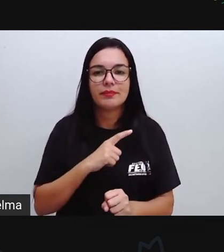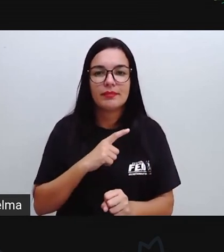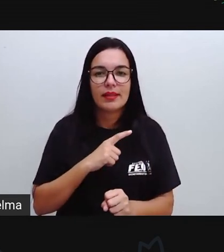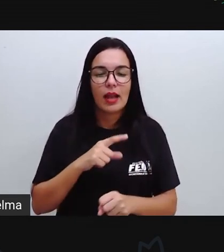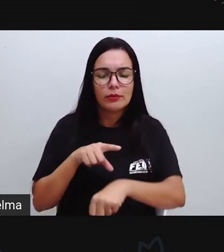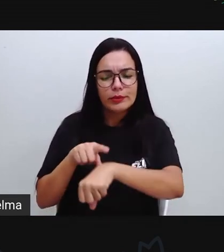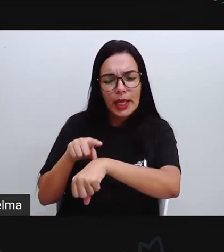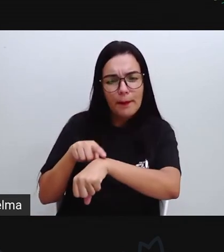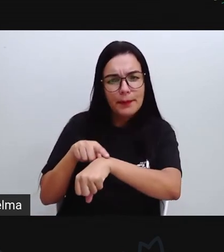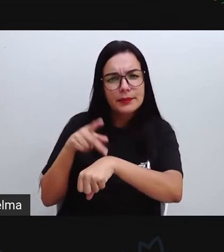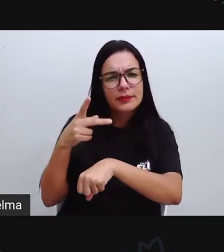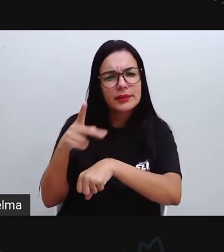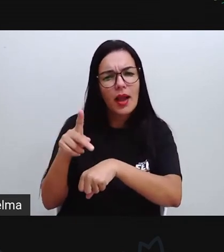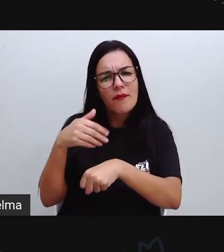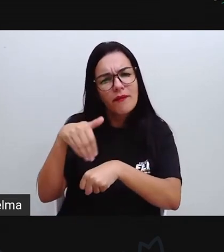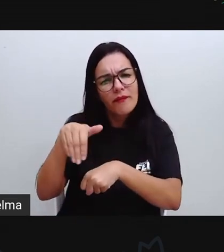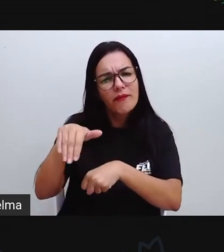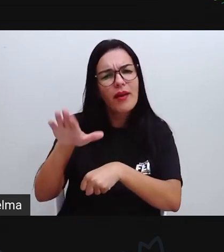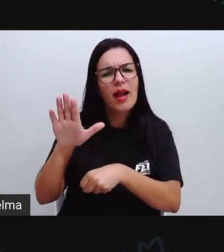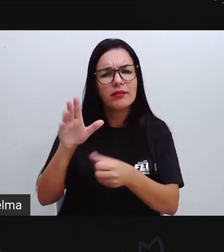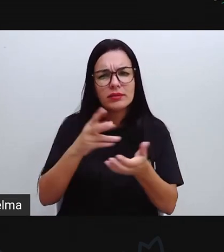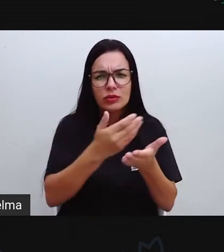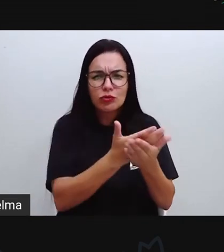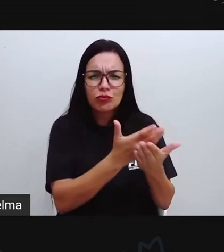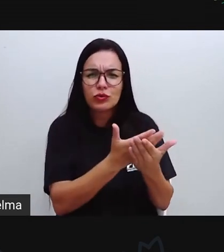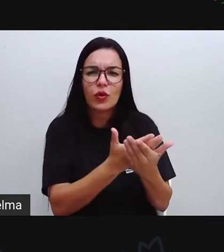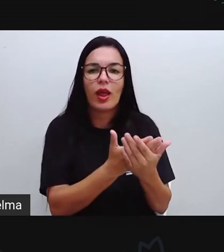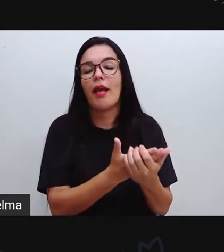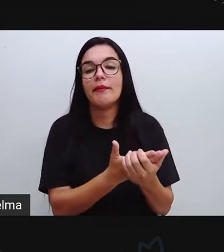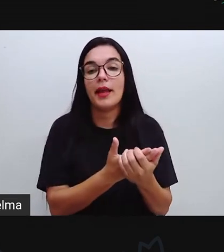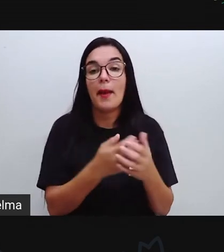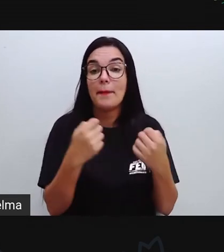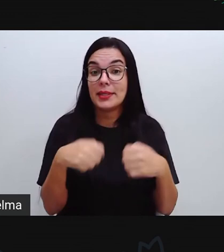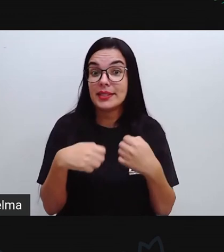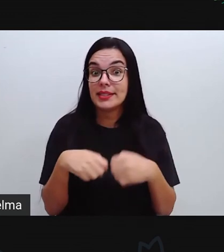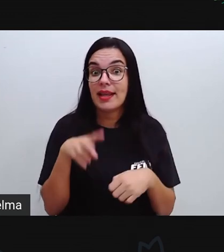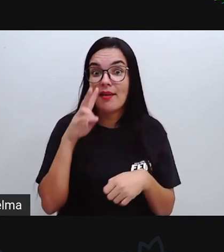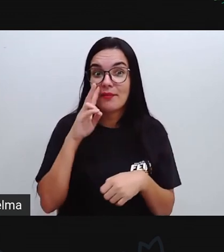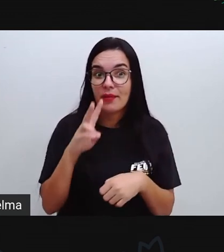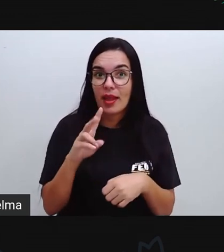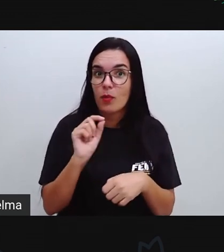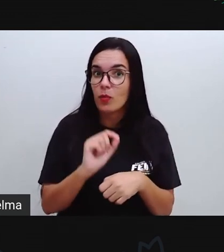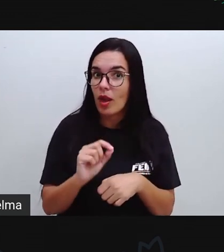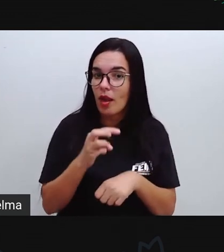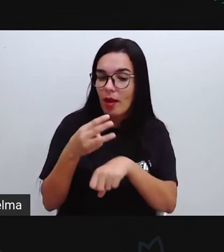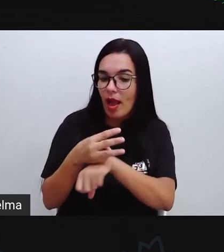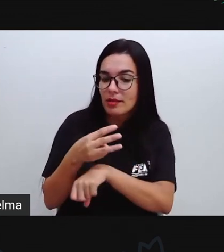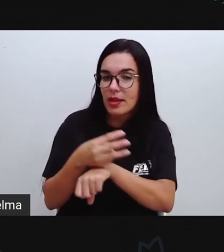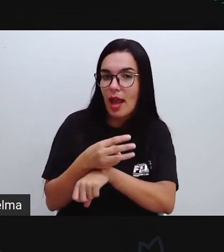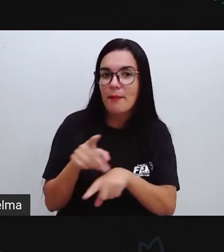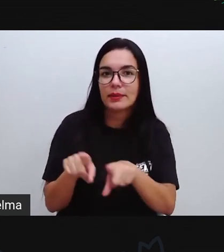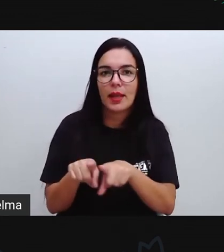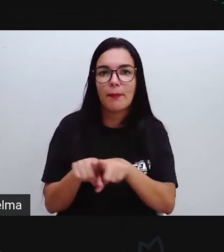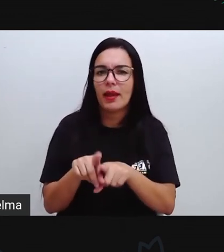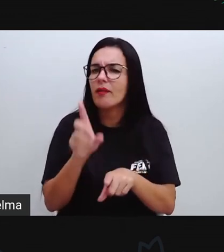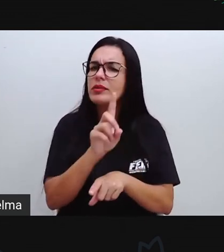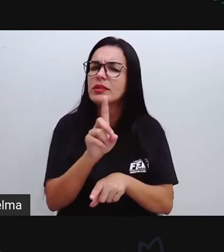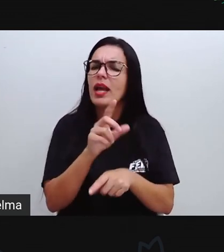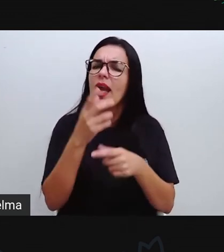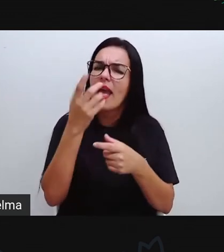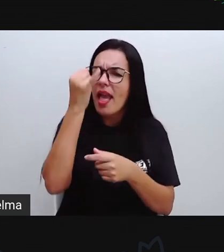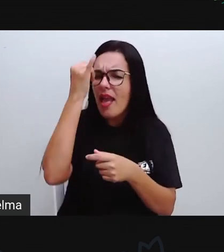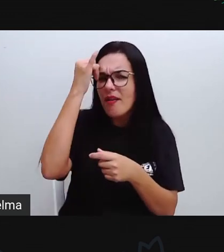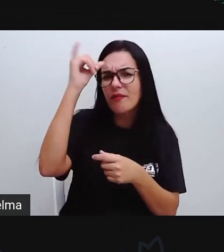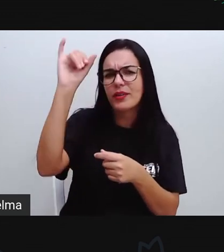palavras, até mesmo escrevendo aí no WhatsApp, nas redes sociais, não crie o hábito de abreviar, né? Porque